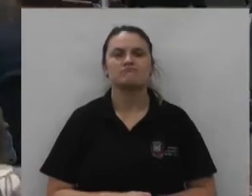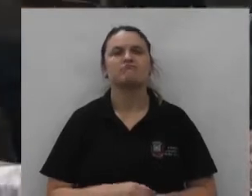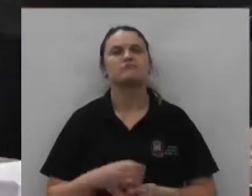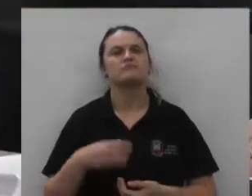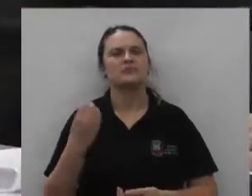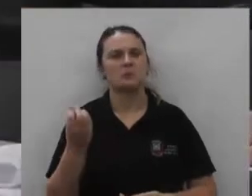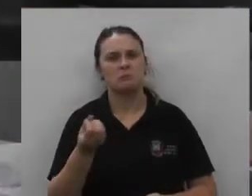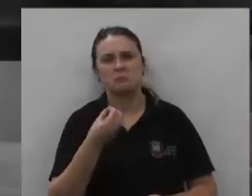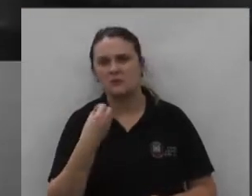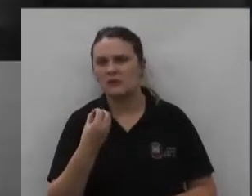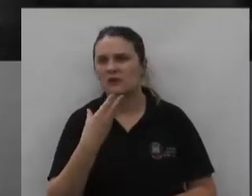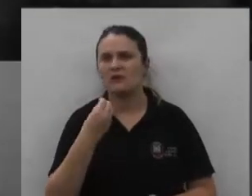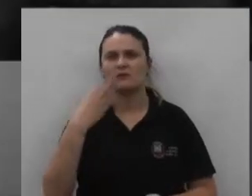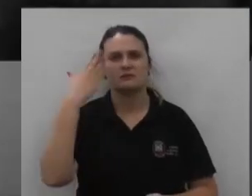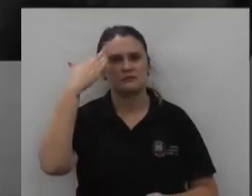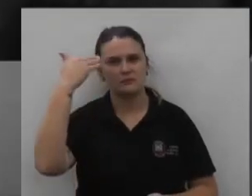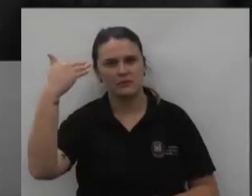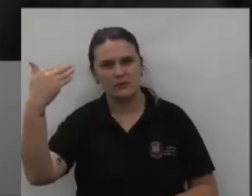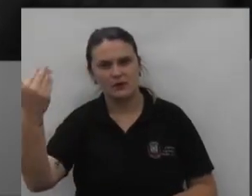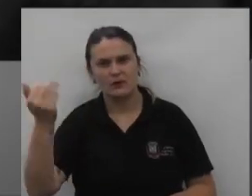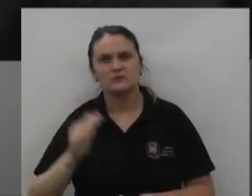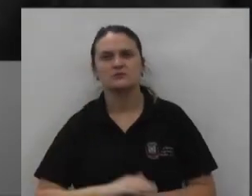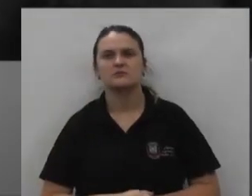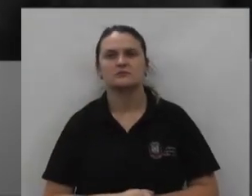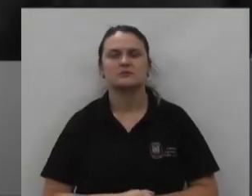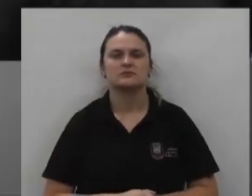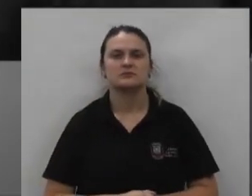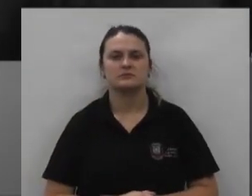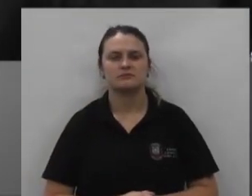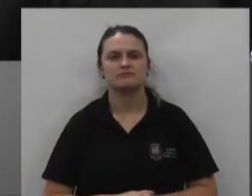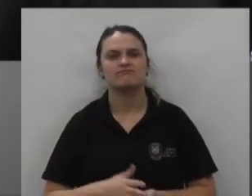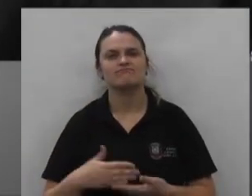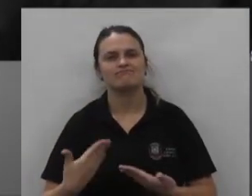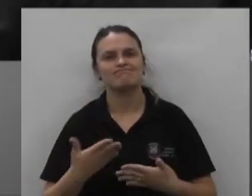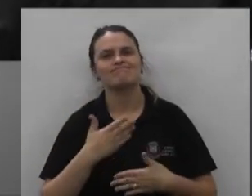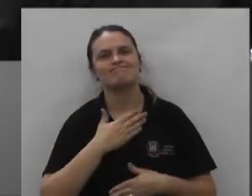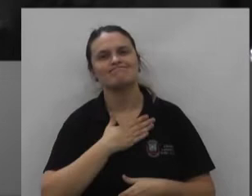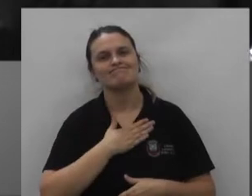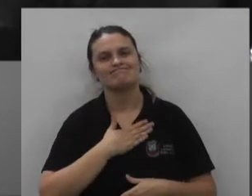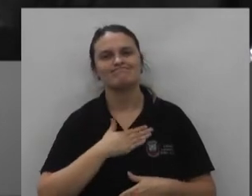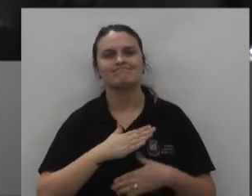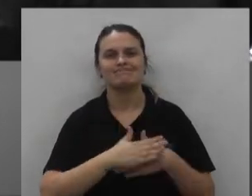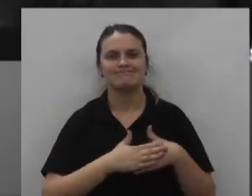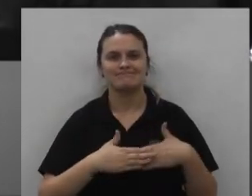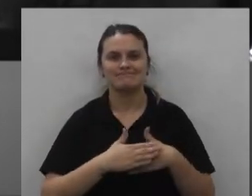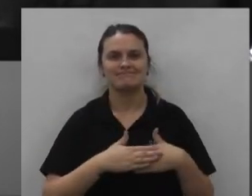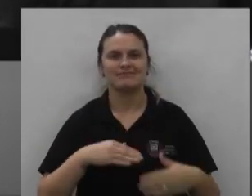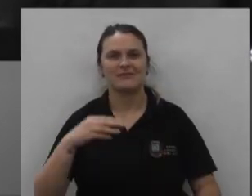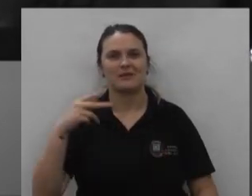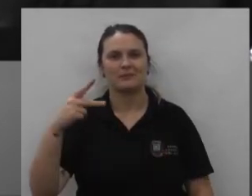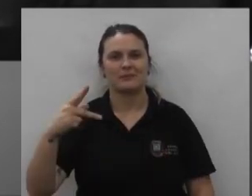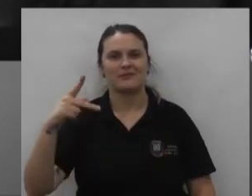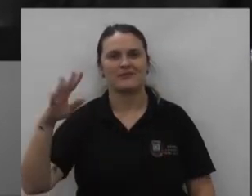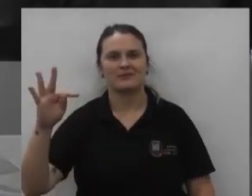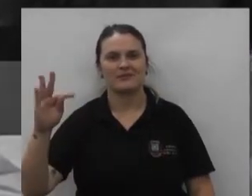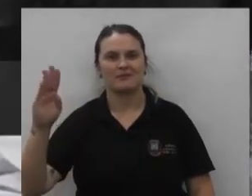merecida homenagem do nosso então querido PTB